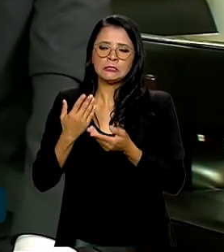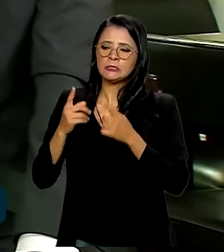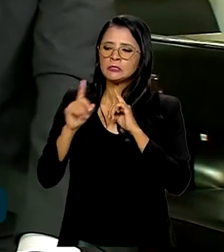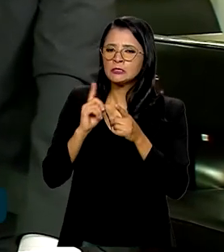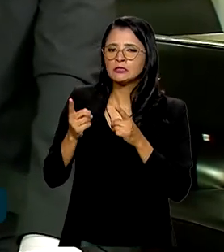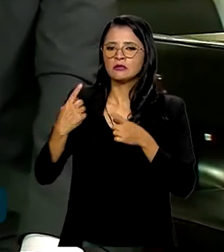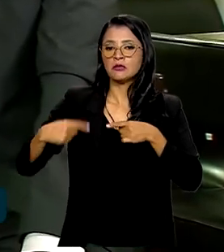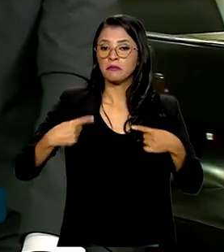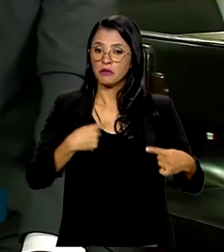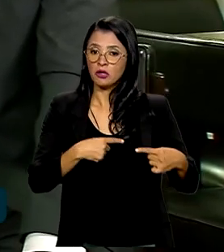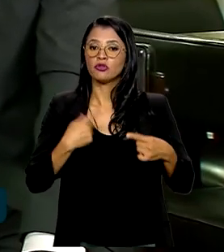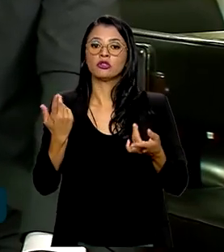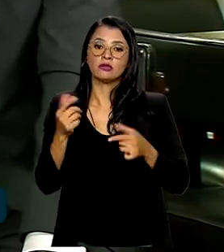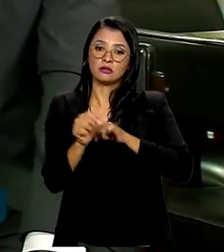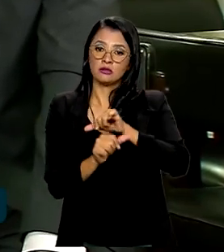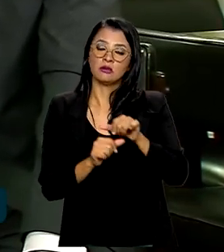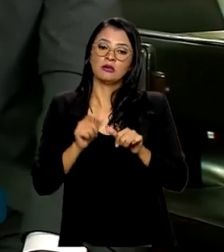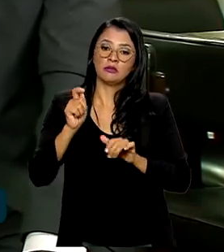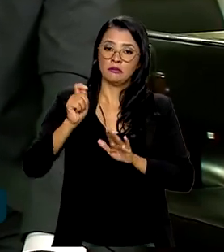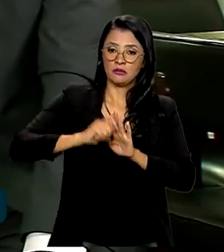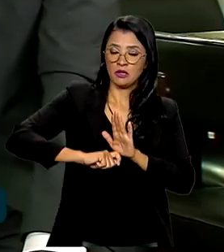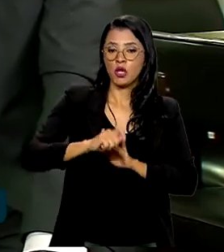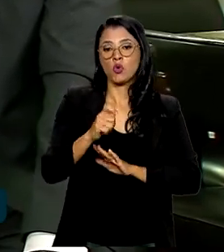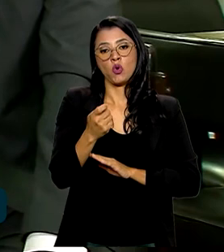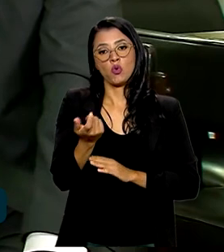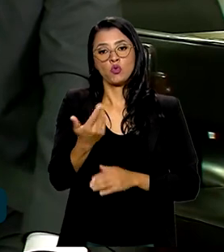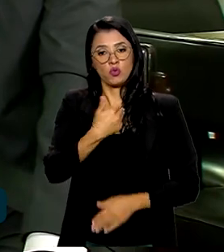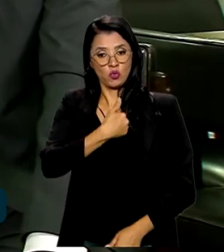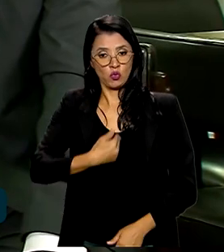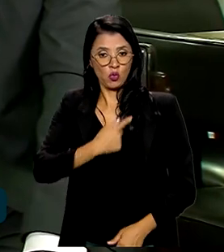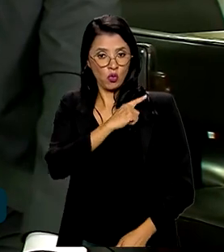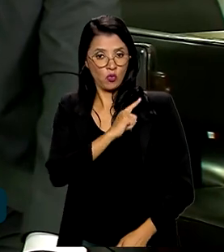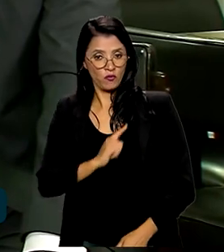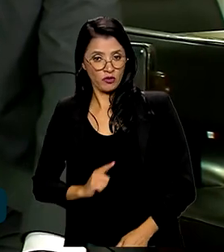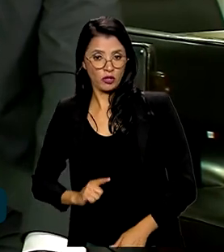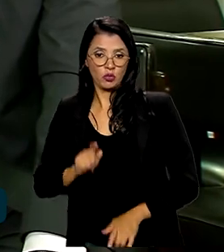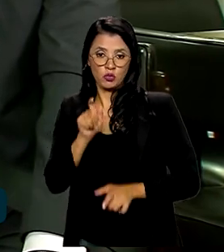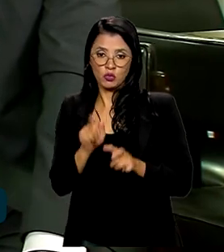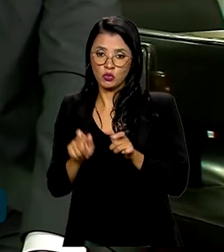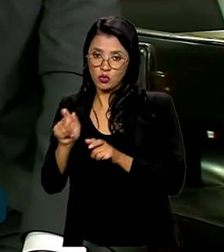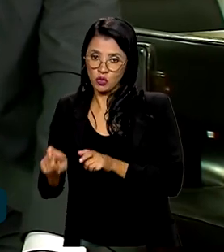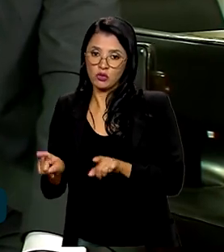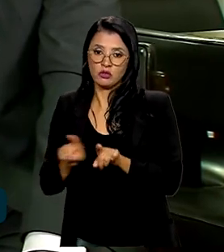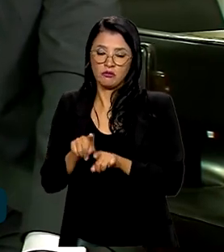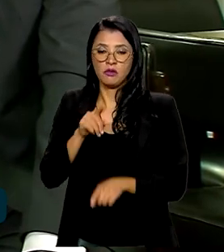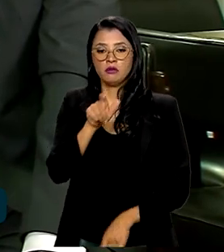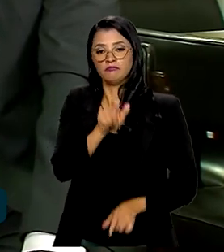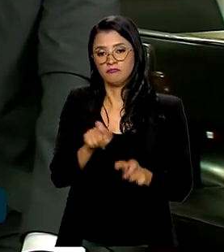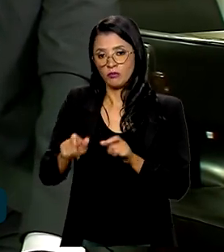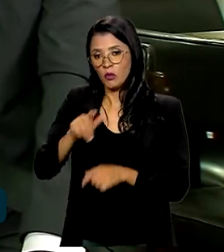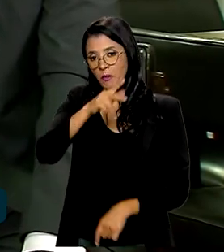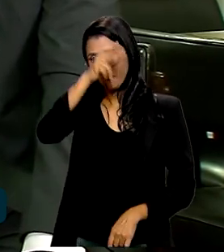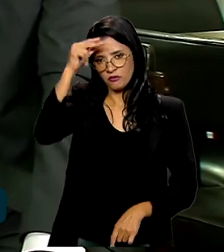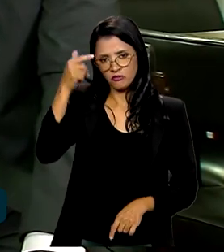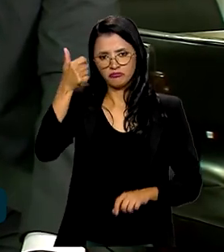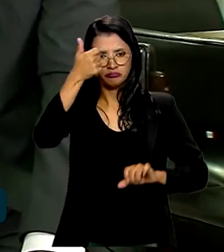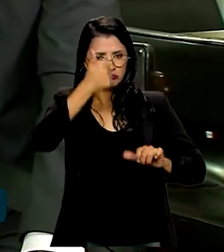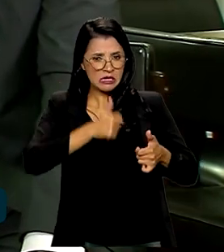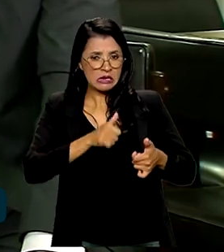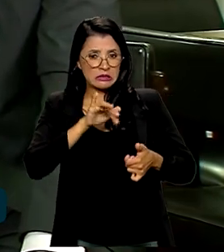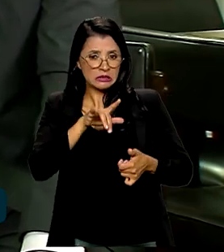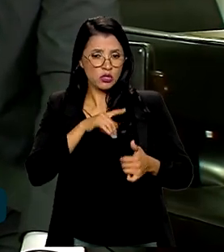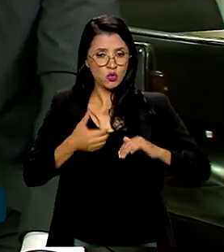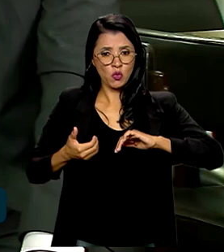da reforma tributária com governadores e prefeitos. O senhor avalia que, se o Congresso não aprovar este ano,